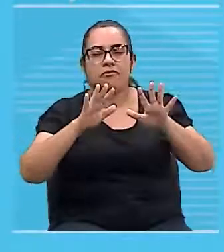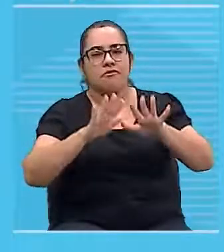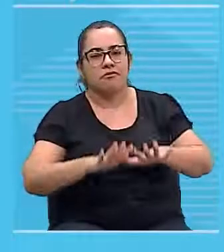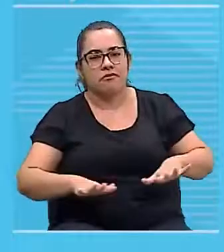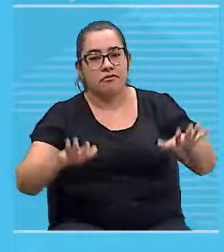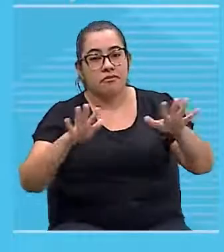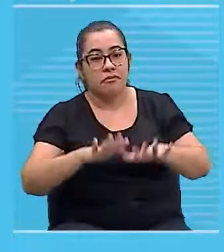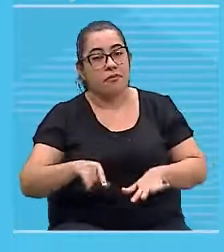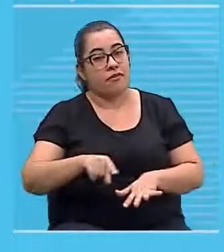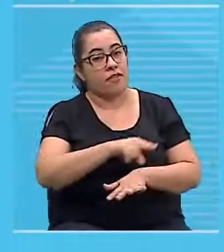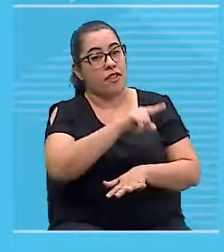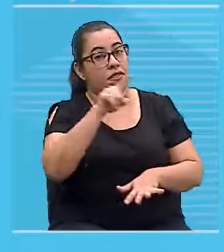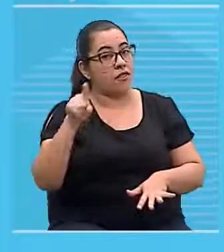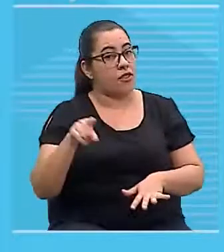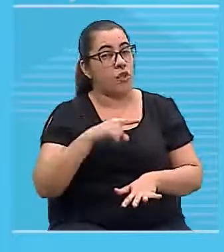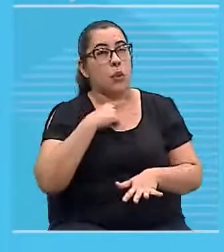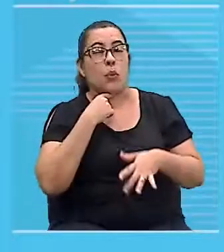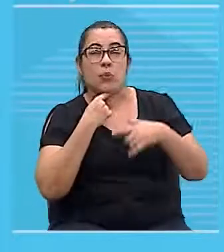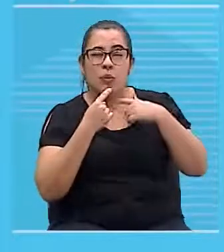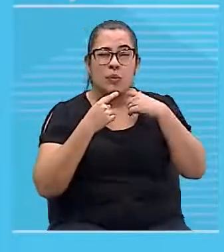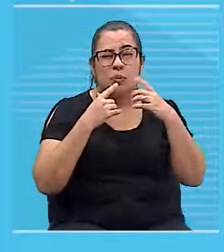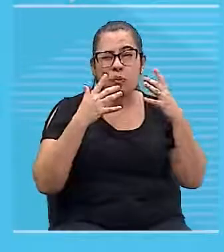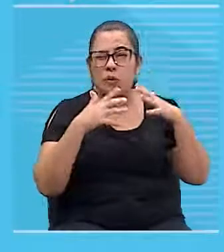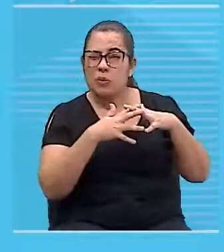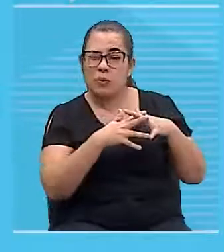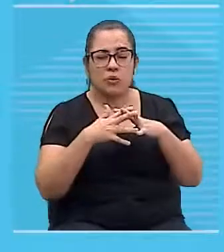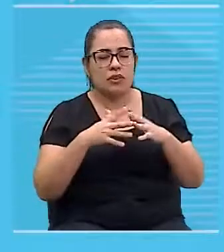para que não fique dúvidas nessa regrinha.